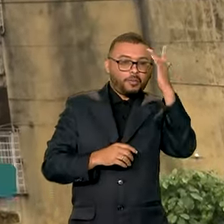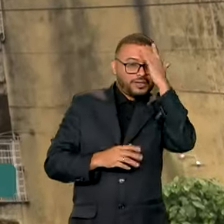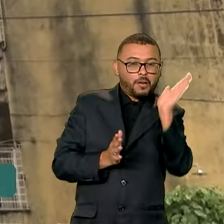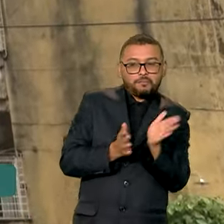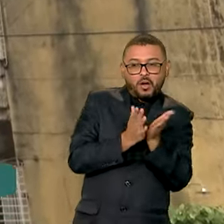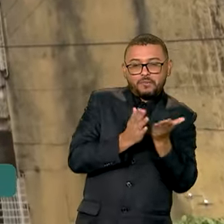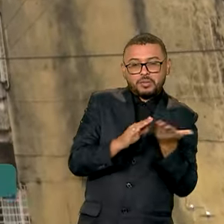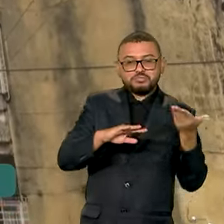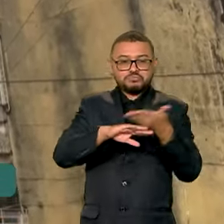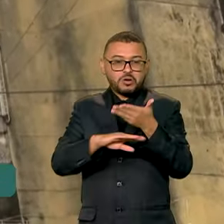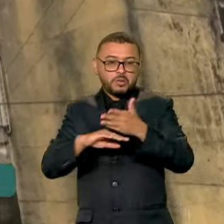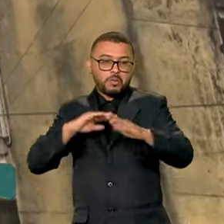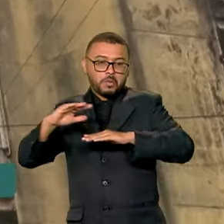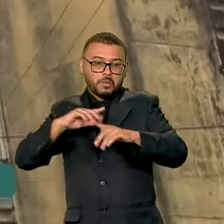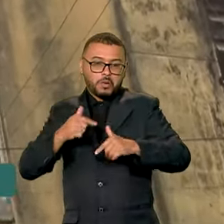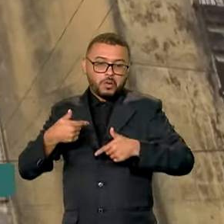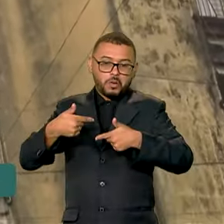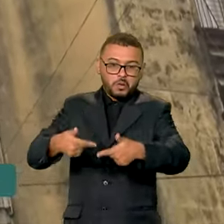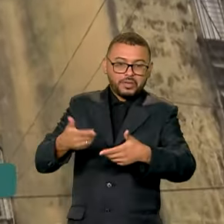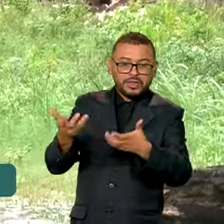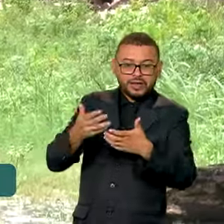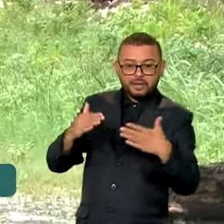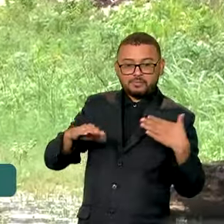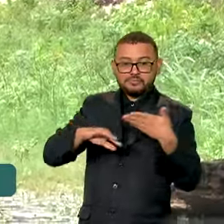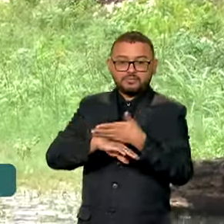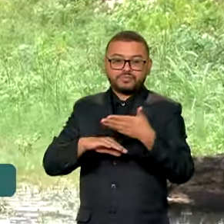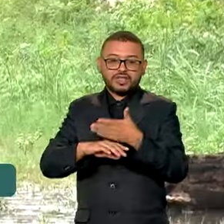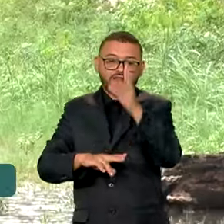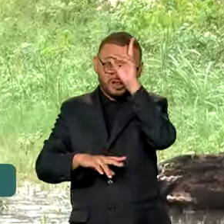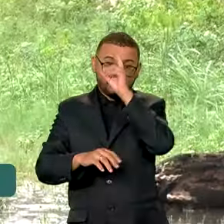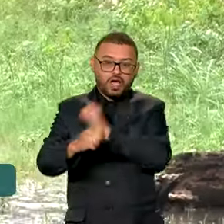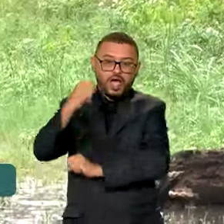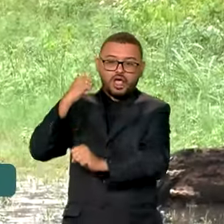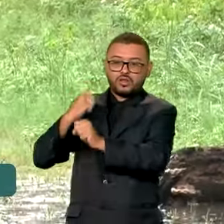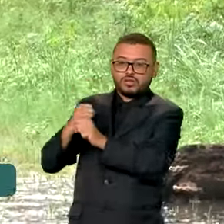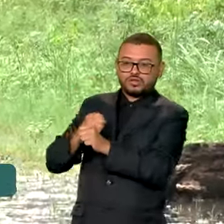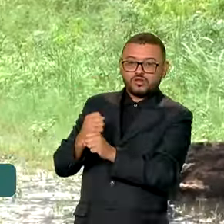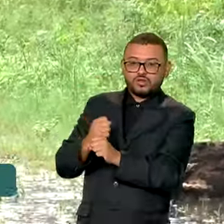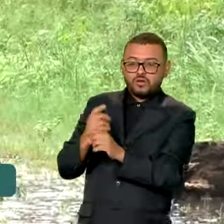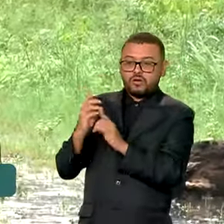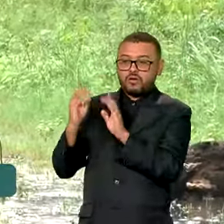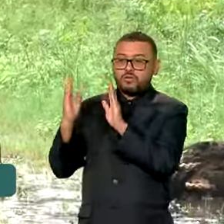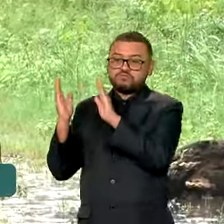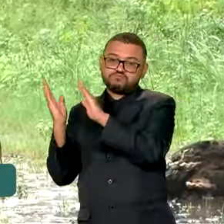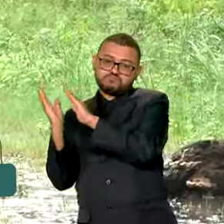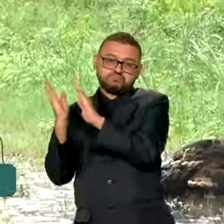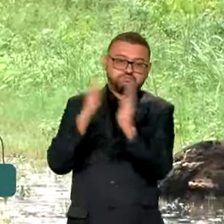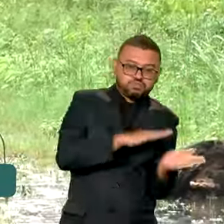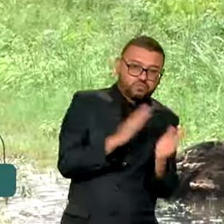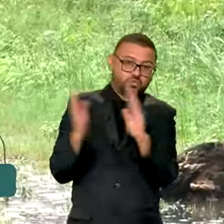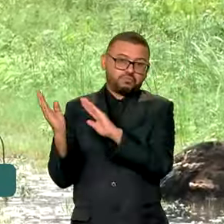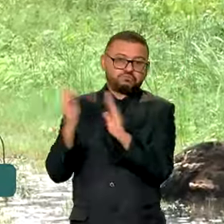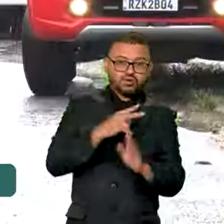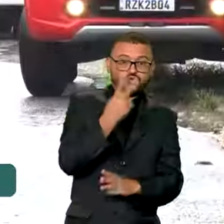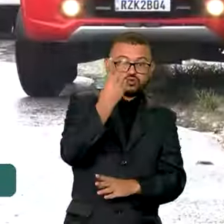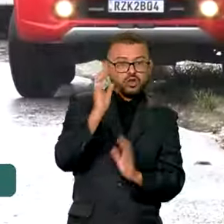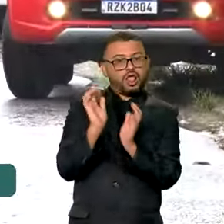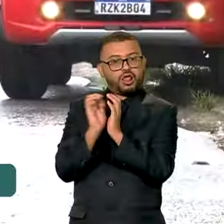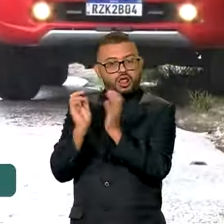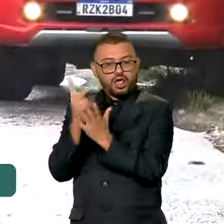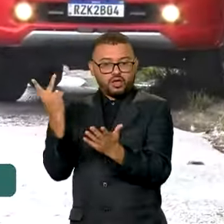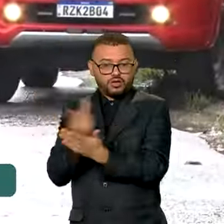pessoas de movimentos de luta por moradia. Só no ano passado, dois prédios desse tipo desabaram na Grande Recife.